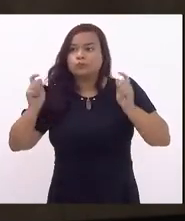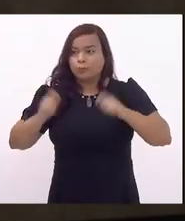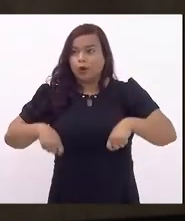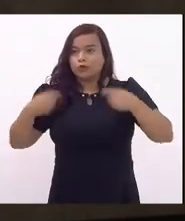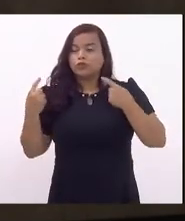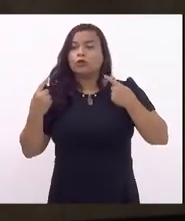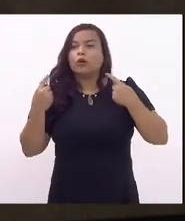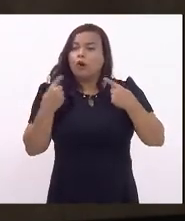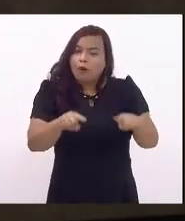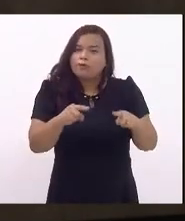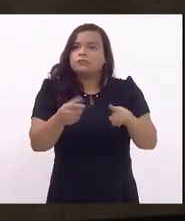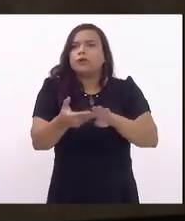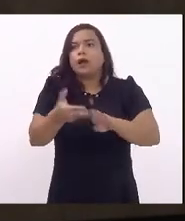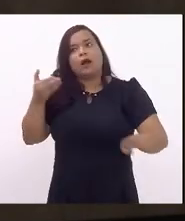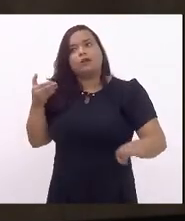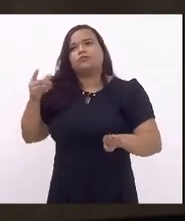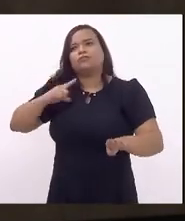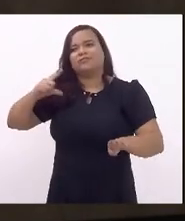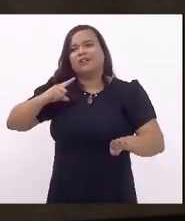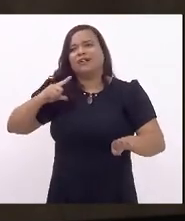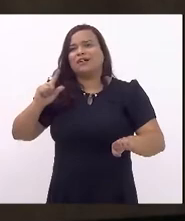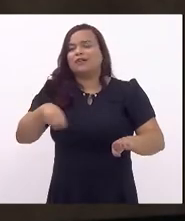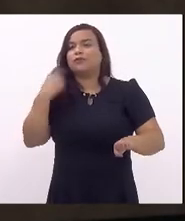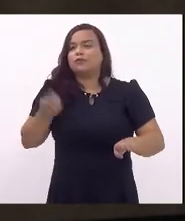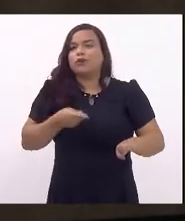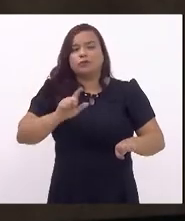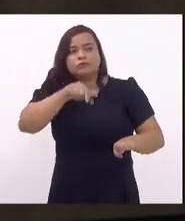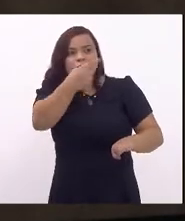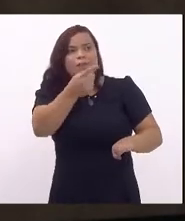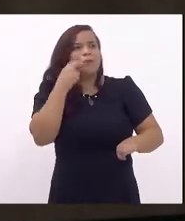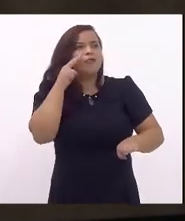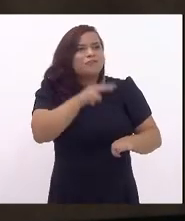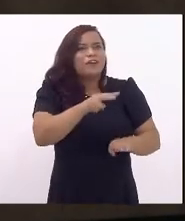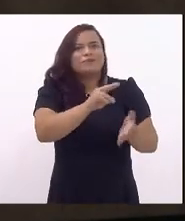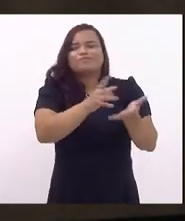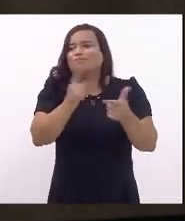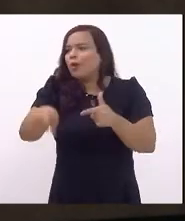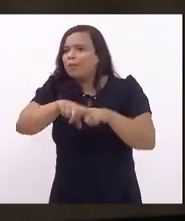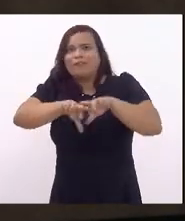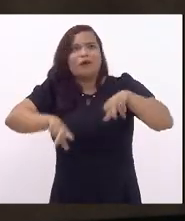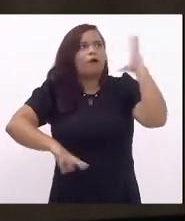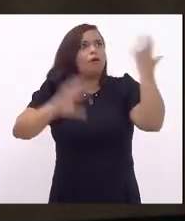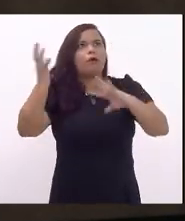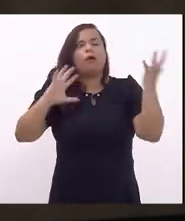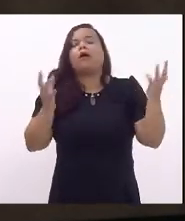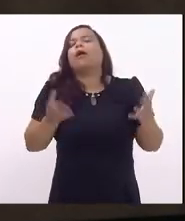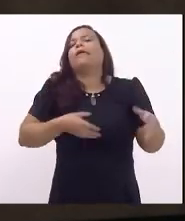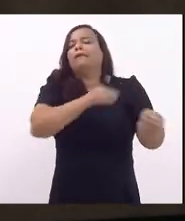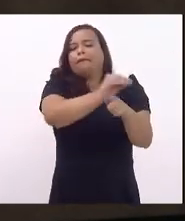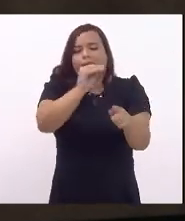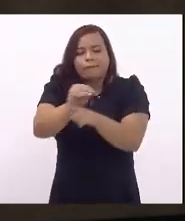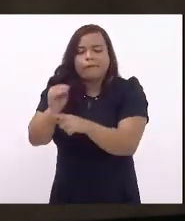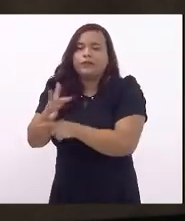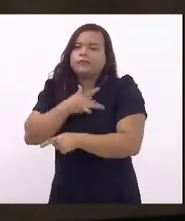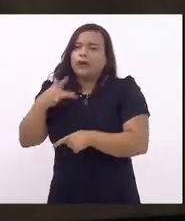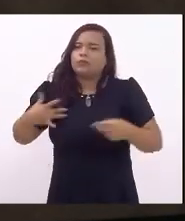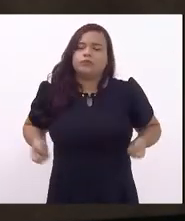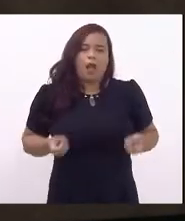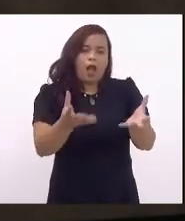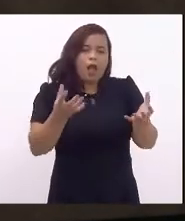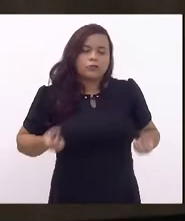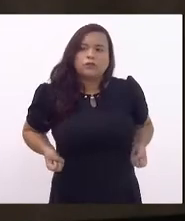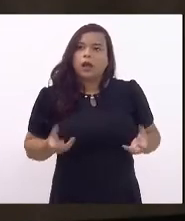previamente. Ao invés de termos um custo oneroso com a saúde das pessoas privadas de liberdade, nós podemos